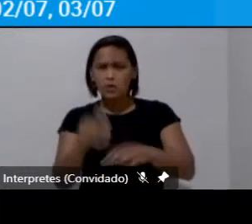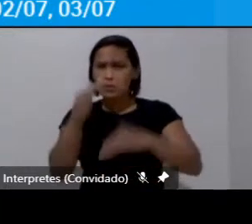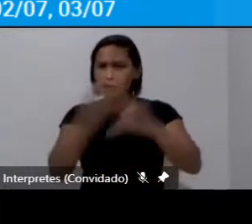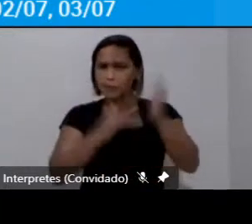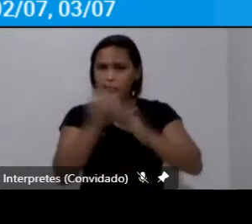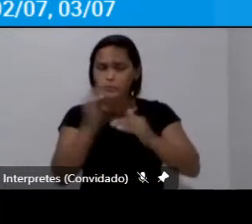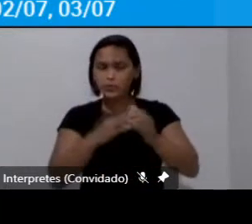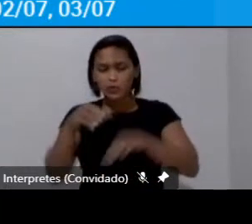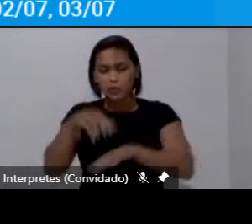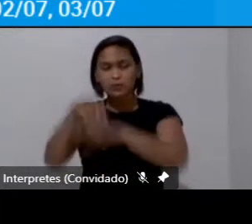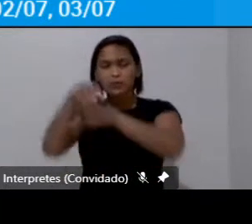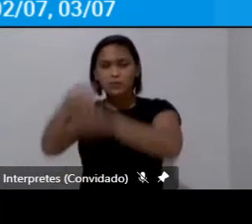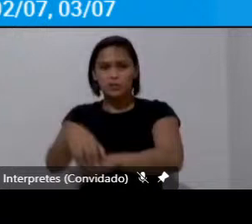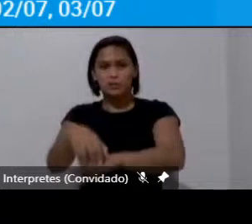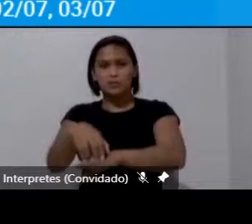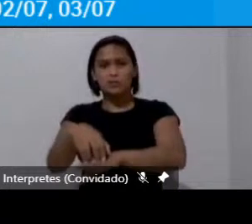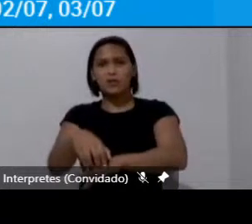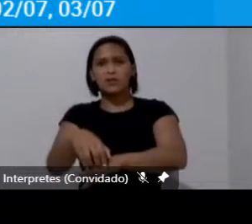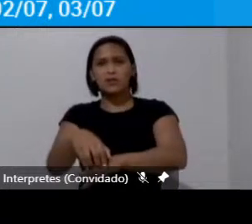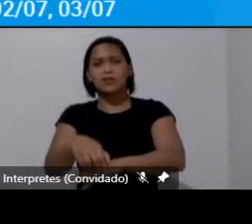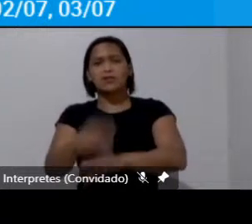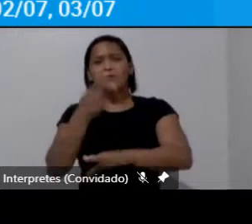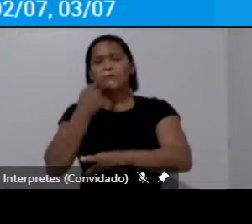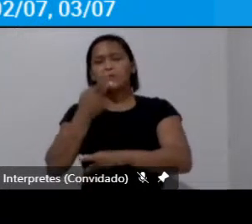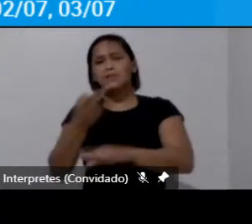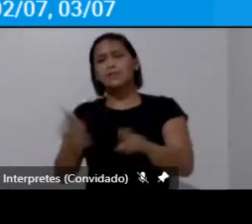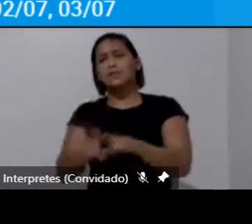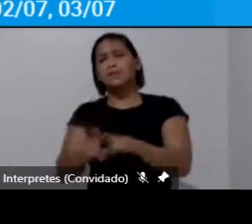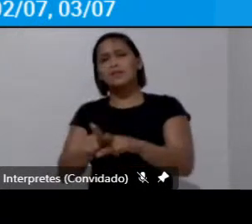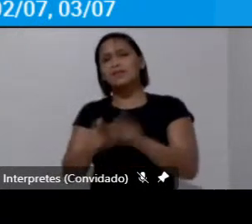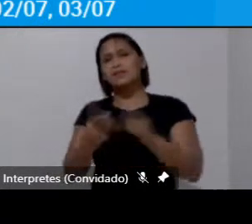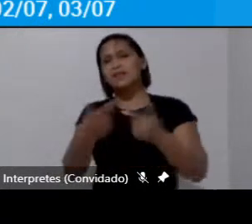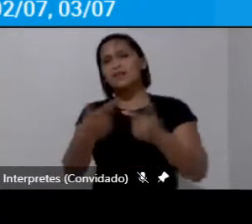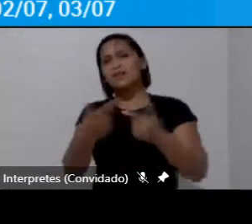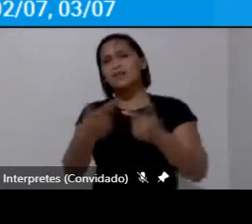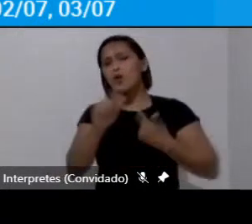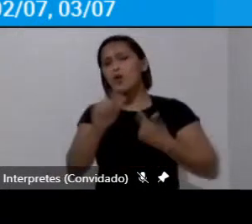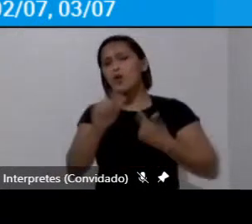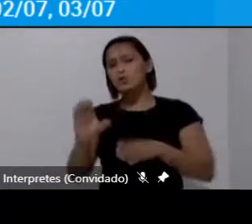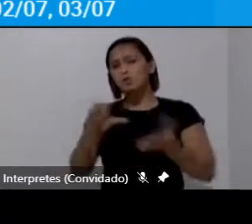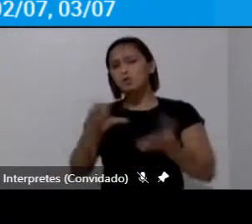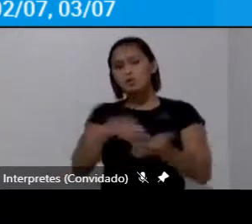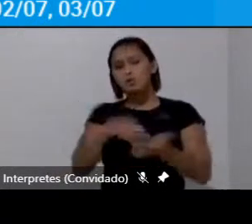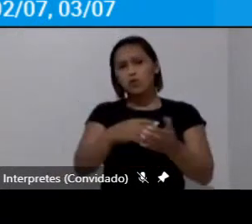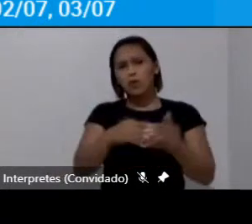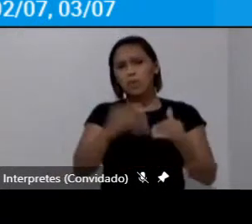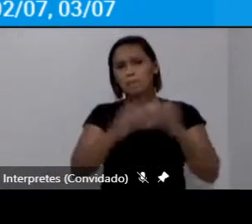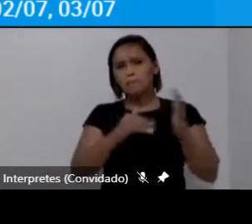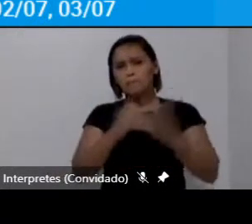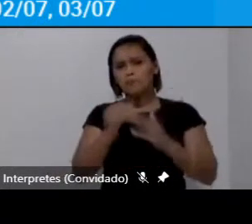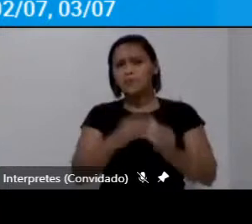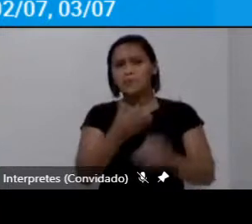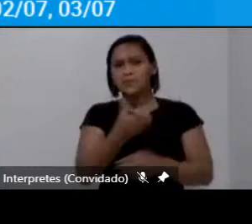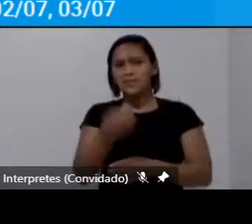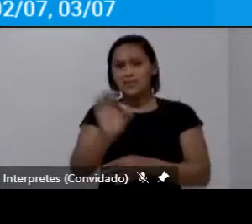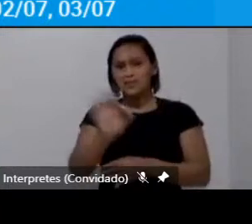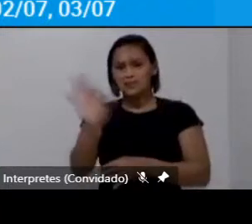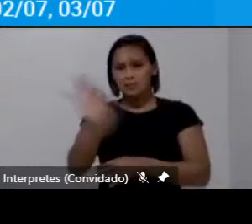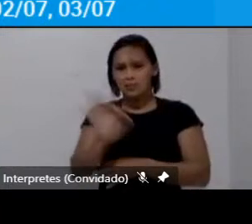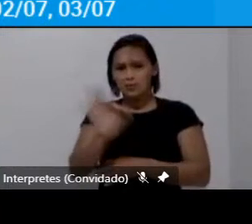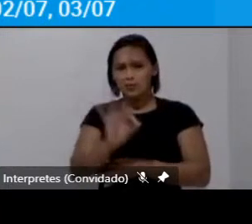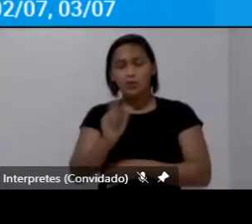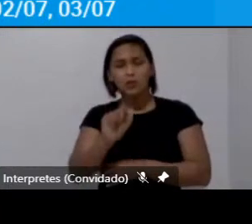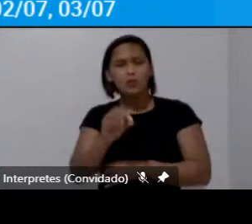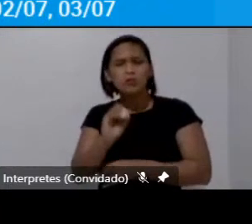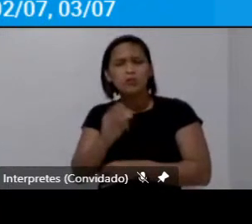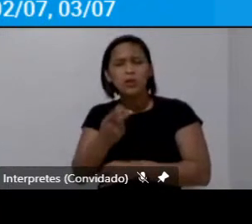de transporte na pandemia em relação às outras categorias profissionais foi de 60% ou seja